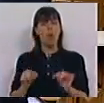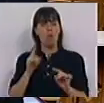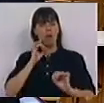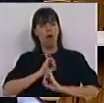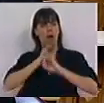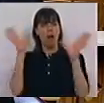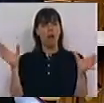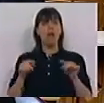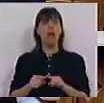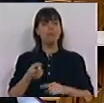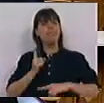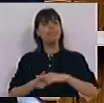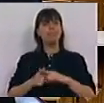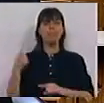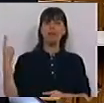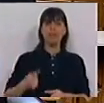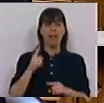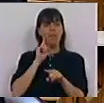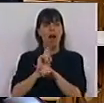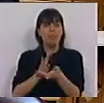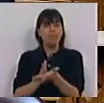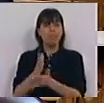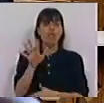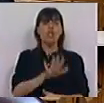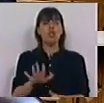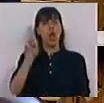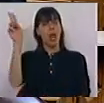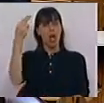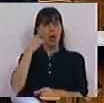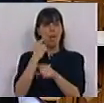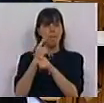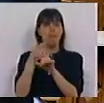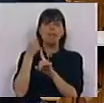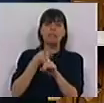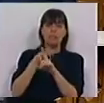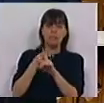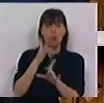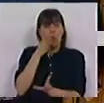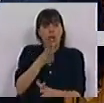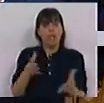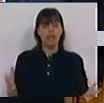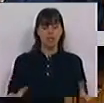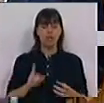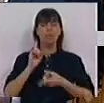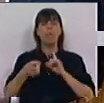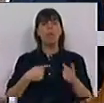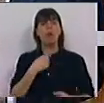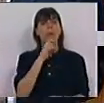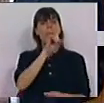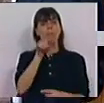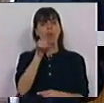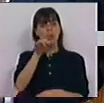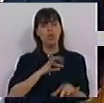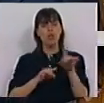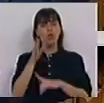claramente, que a Grécia deve permanecer na zona euro e vai lutar por isso, segundo diz. Aquilo que eu lhe queria perguntar,